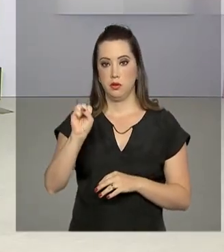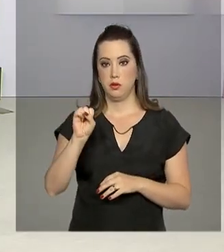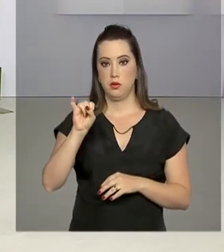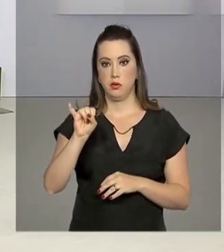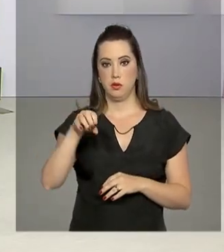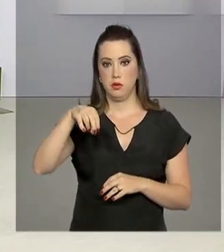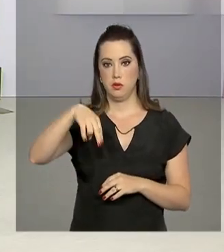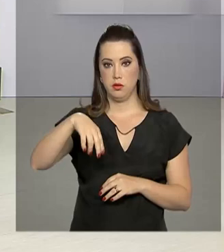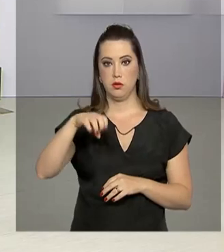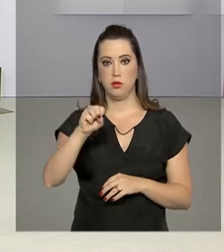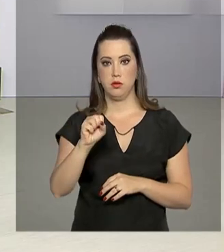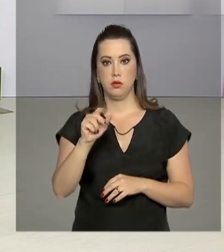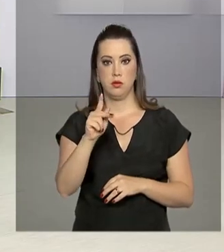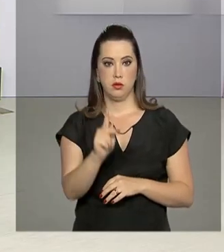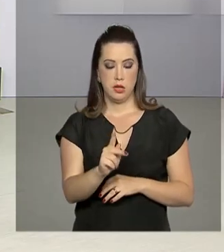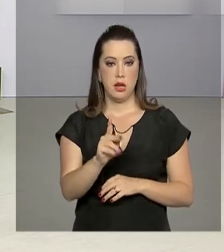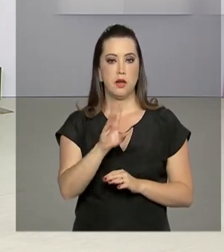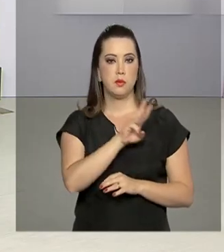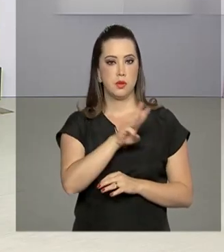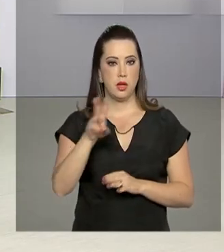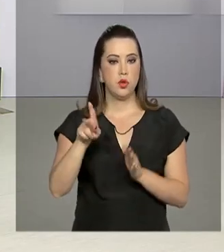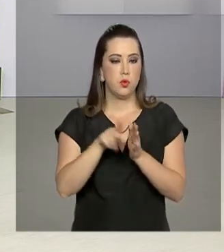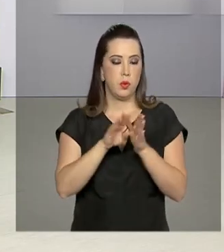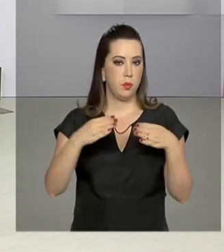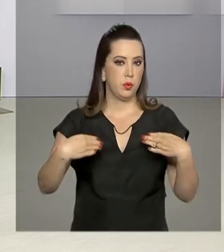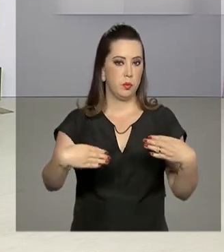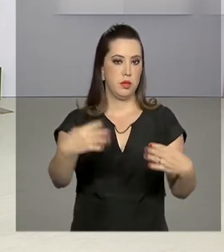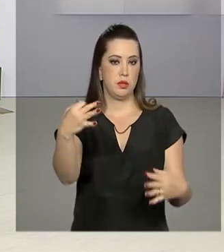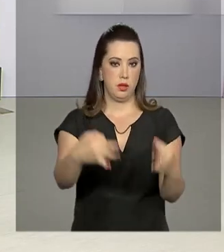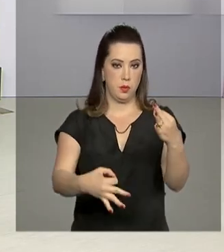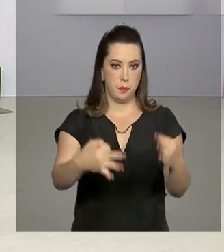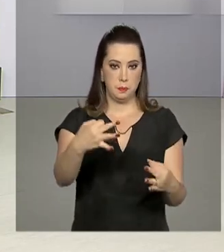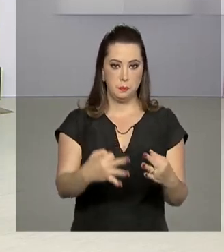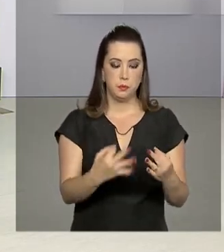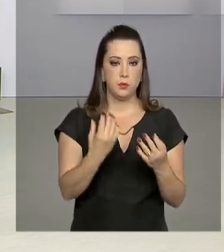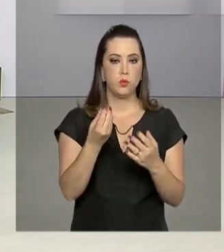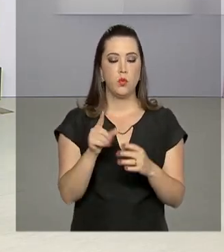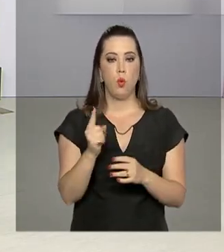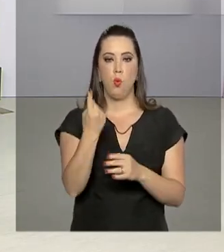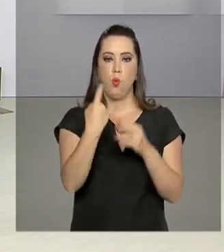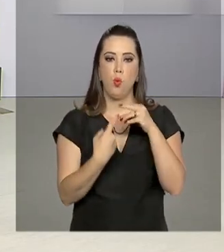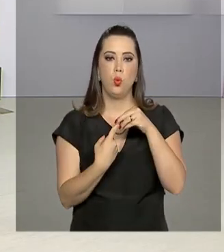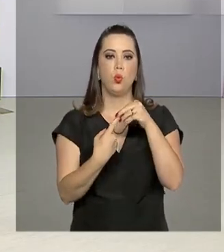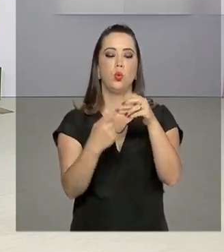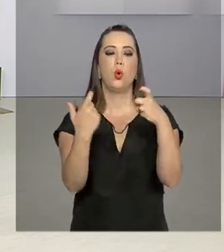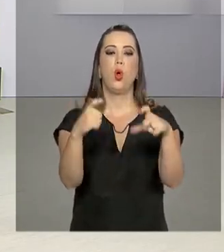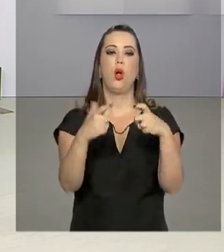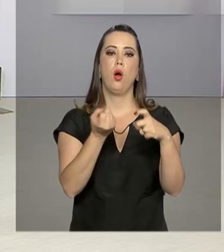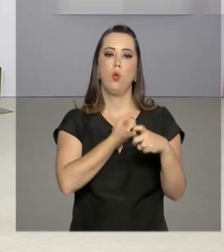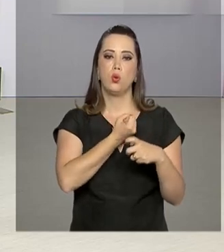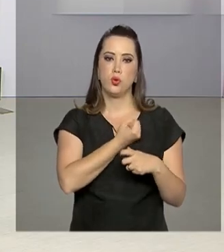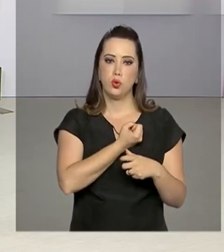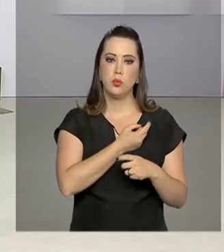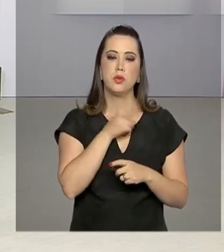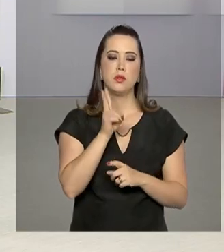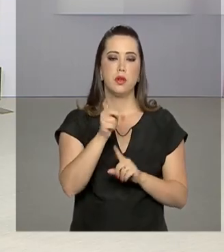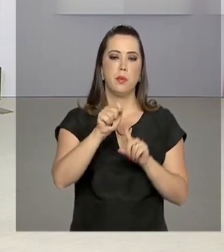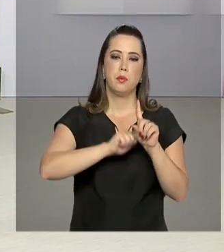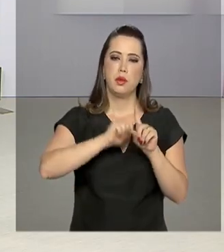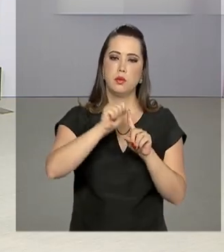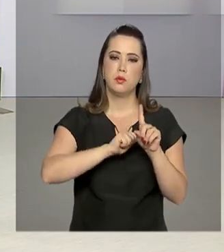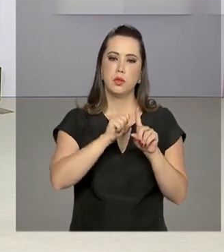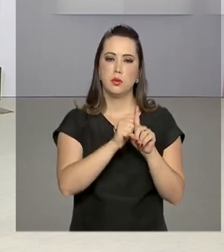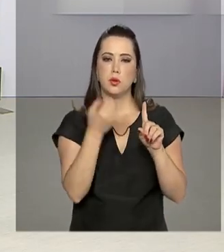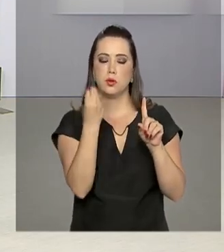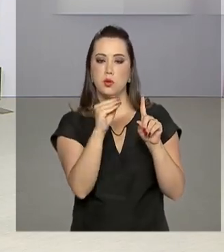Sinesp, no site do Ministério da Justiça e Segurança Pública. Os dados unificados vão ser atualizados mensalmente. A ideia